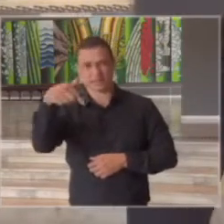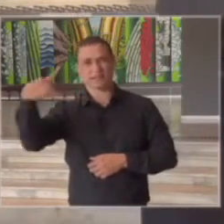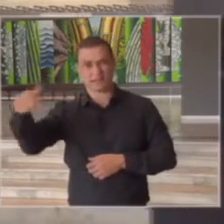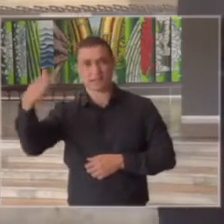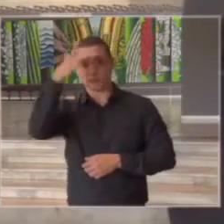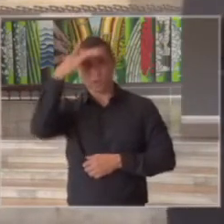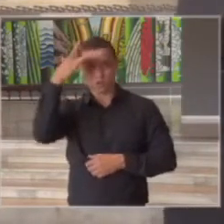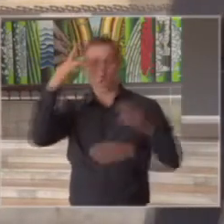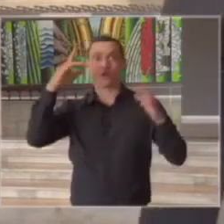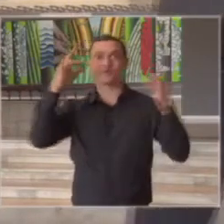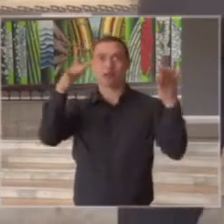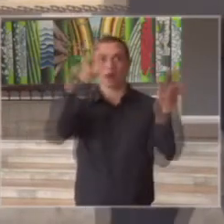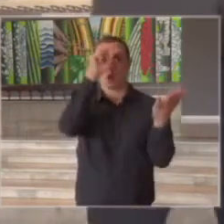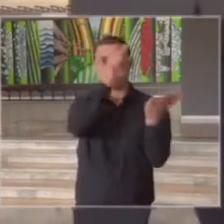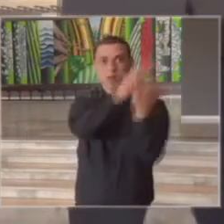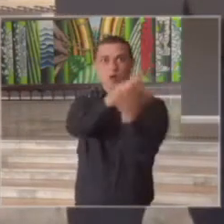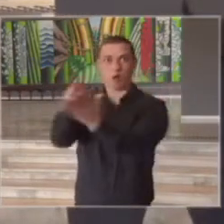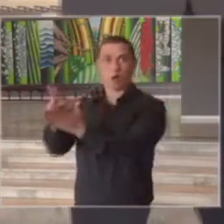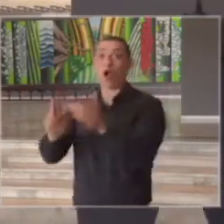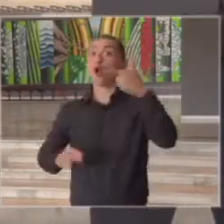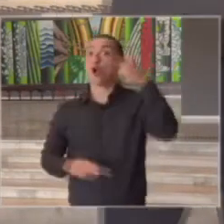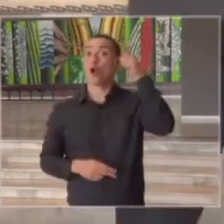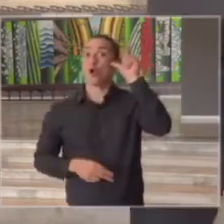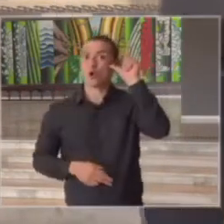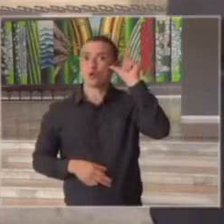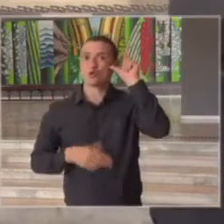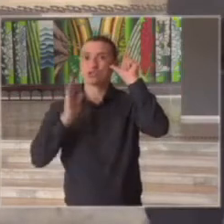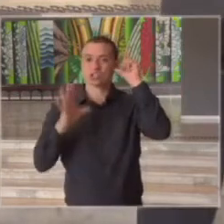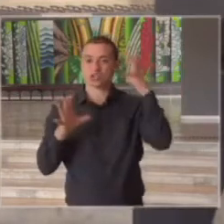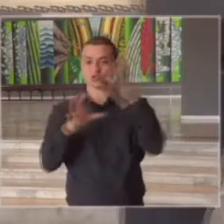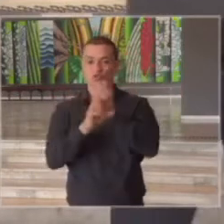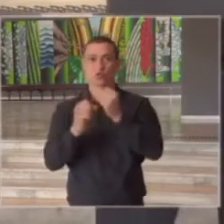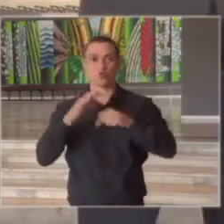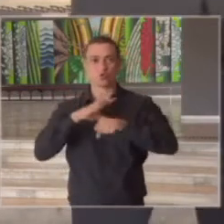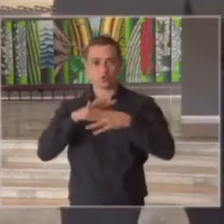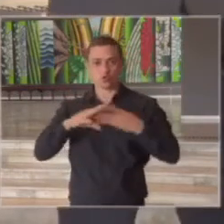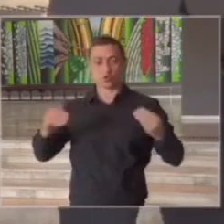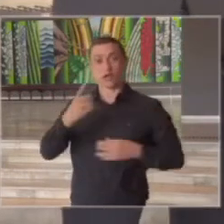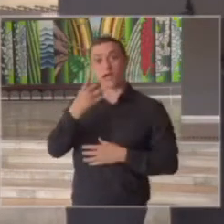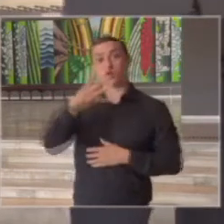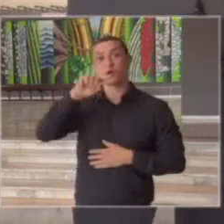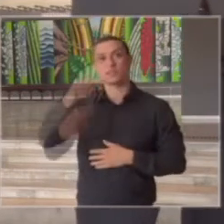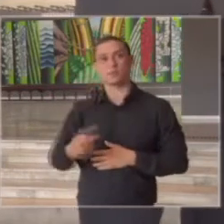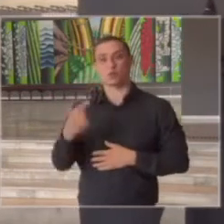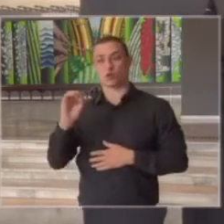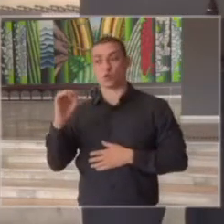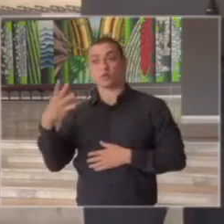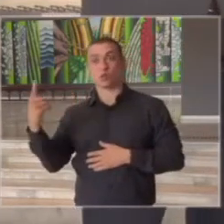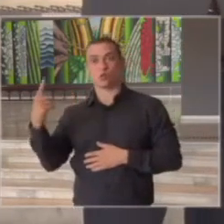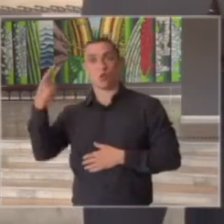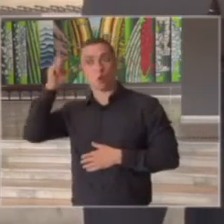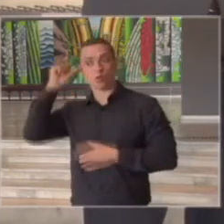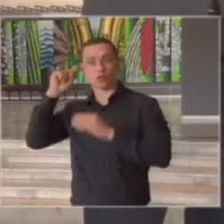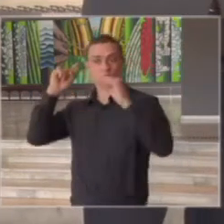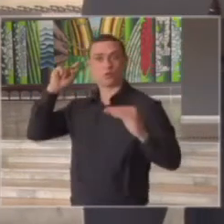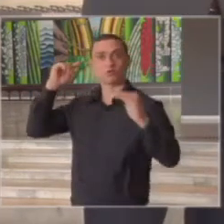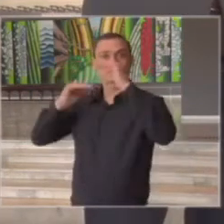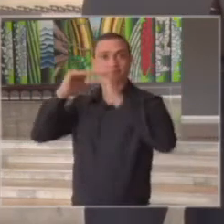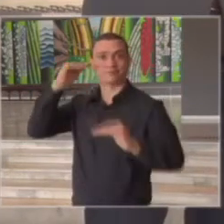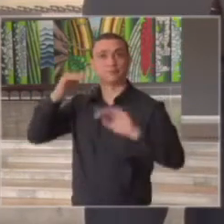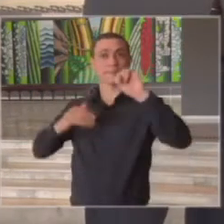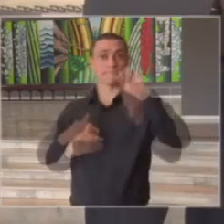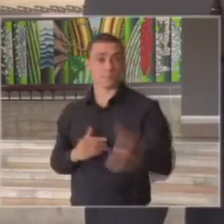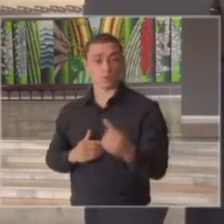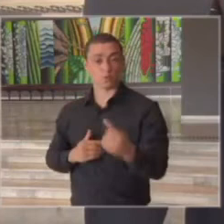pacientes internados e no dia de ontem nós tínhamos 14.041 que deu uma diferença para baixo de 1